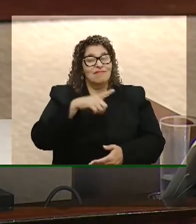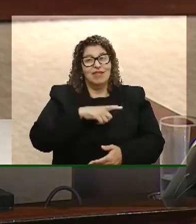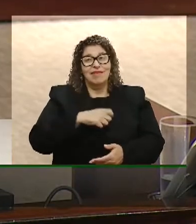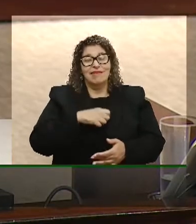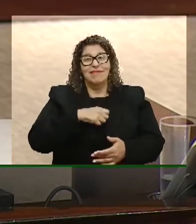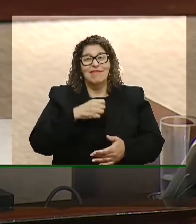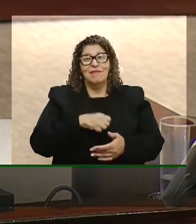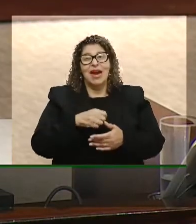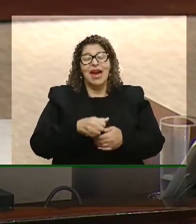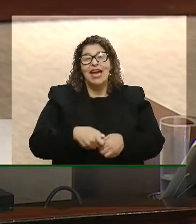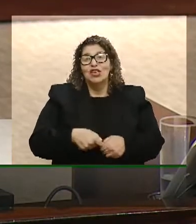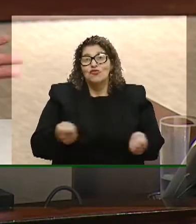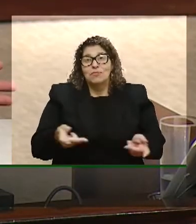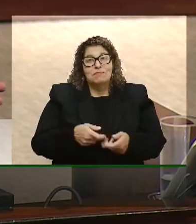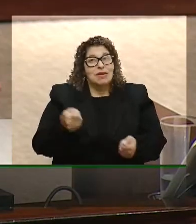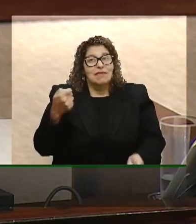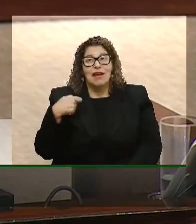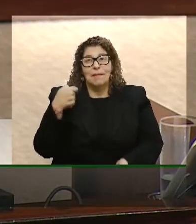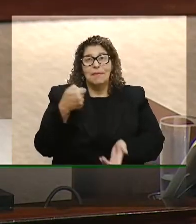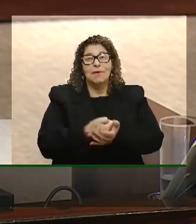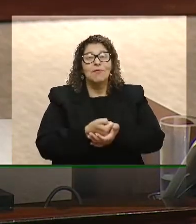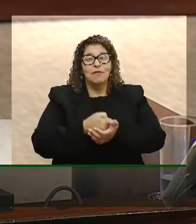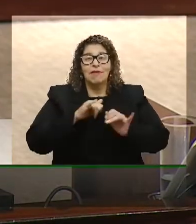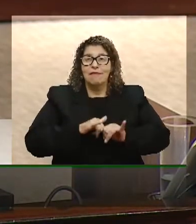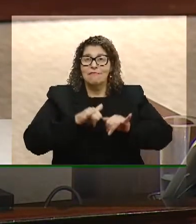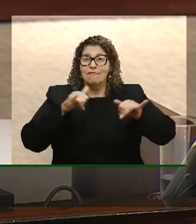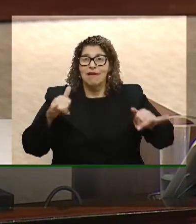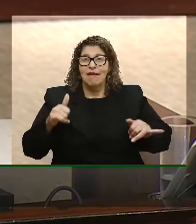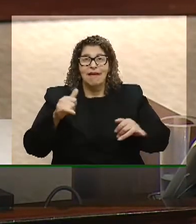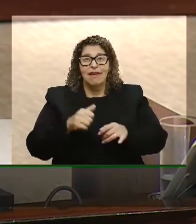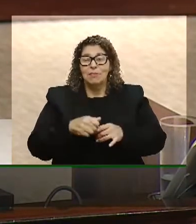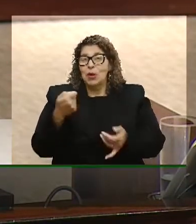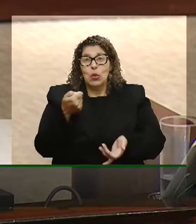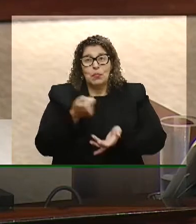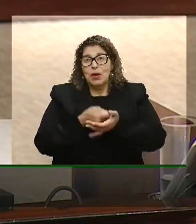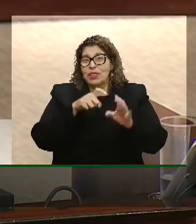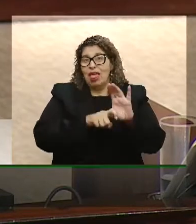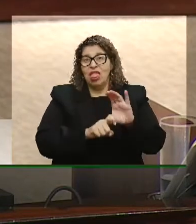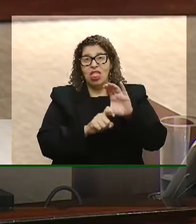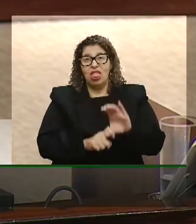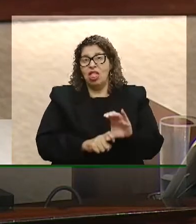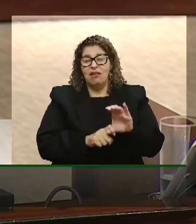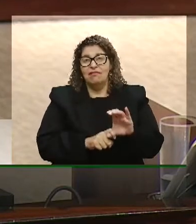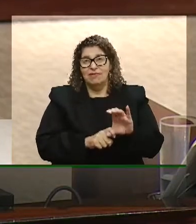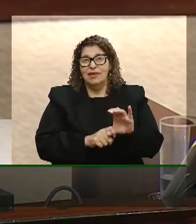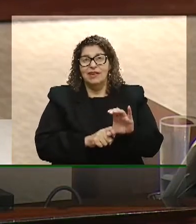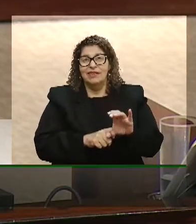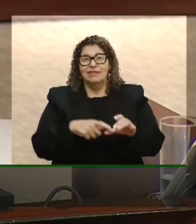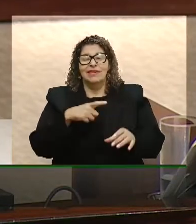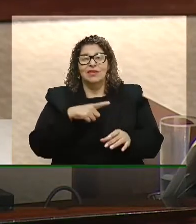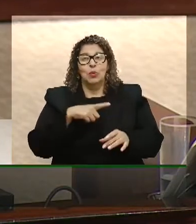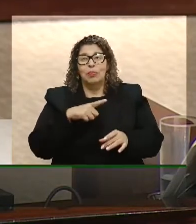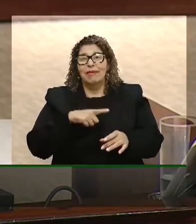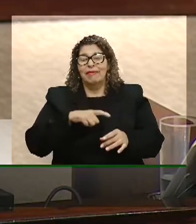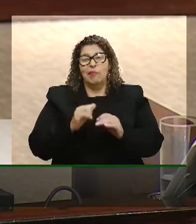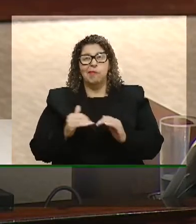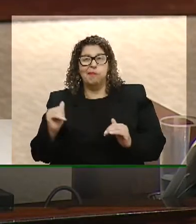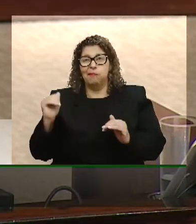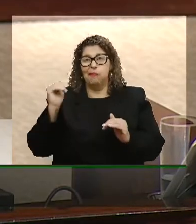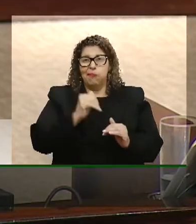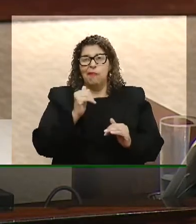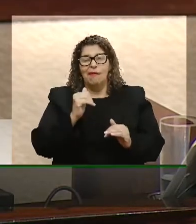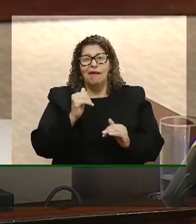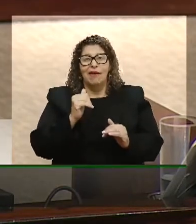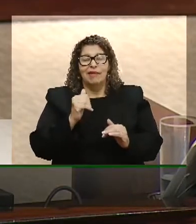que gera o superávit de 3,4 bilhões que ele anuncia, mas como ele não pagou, ele não pode dizer que esse superávit aconteceu, esse déficit,